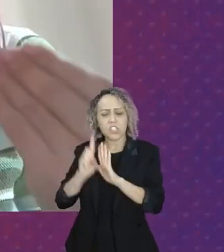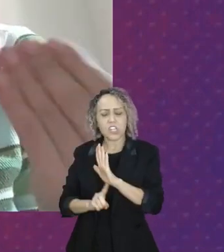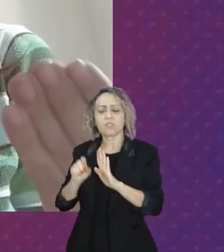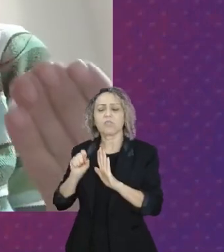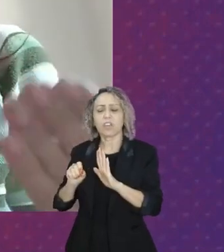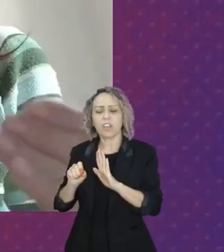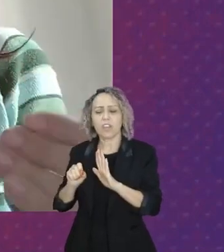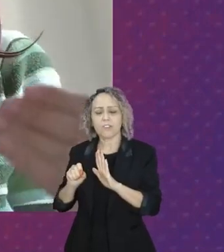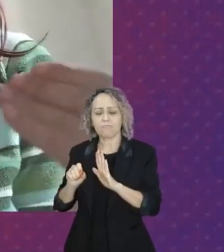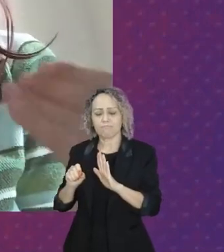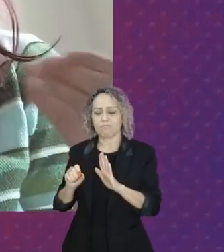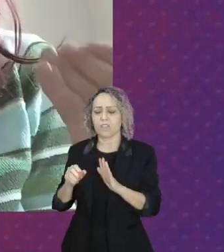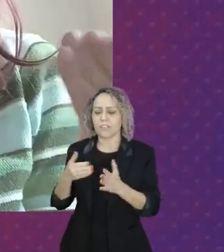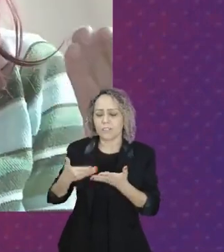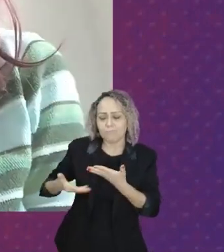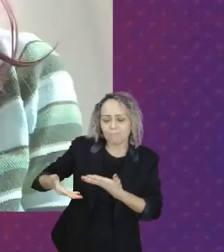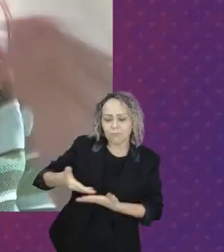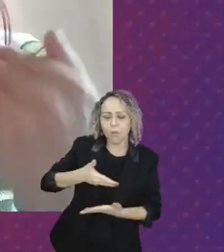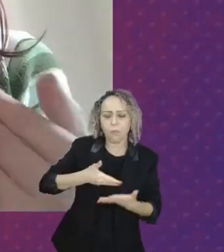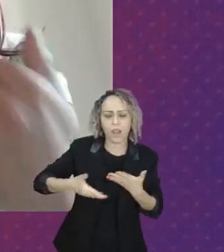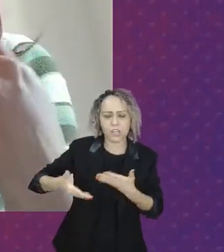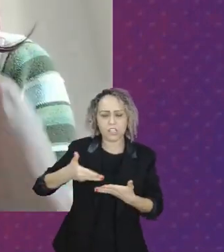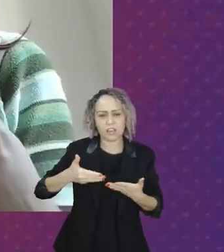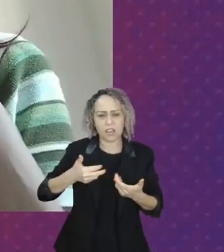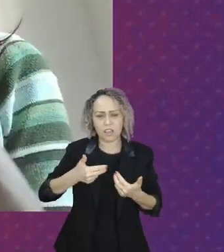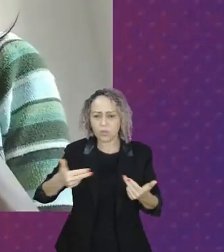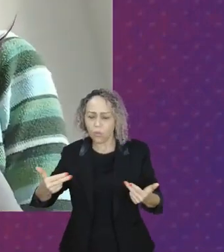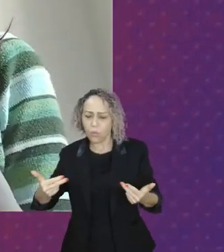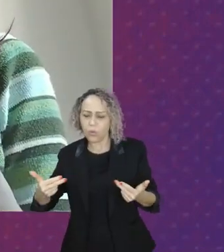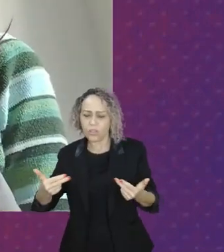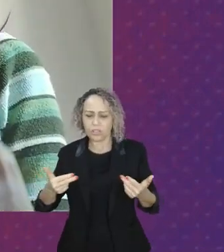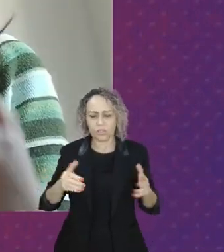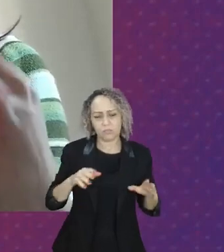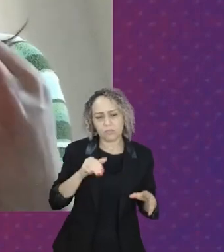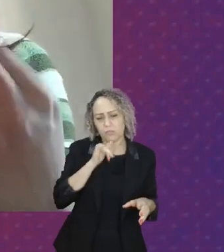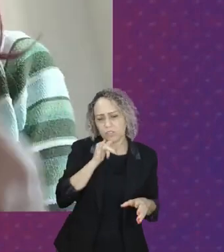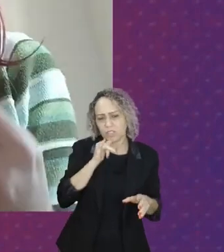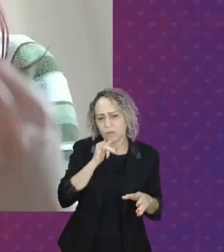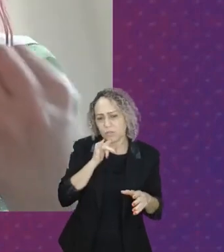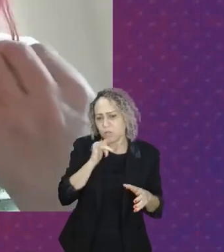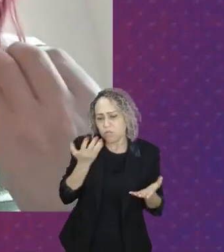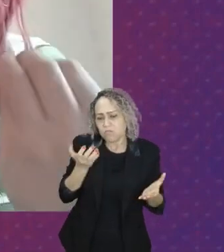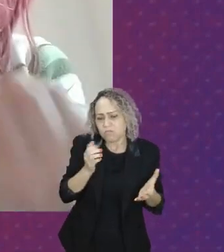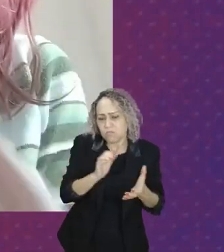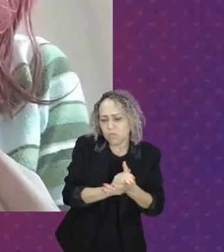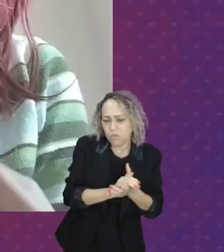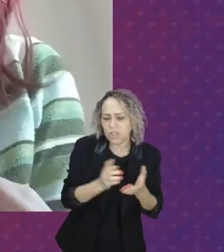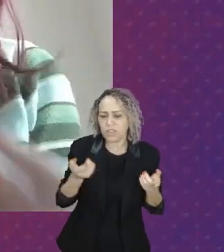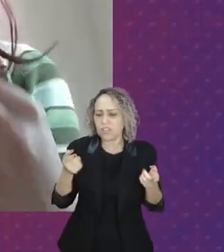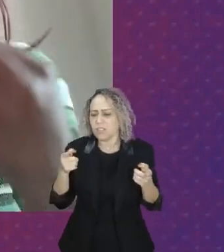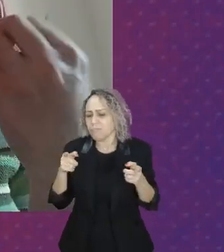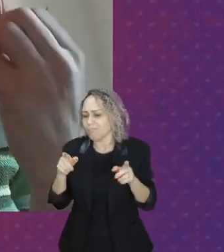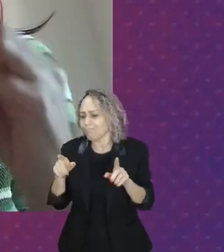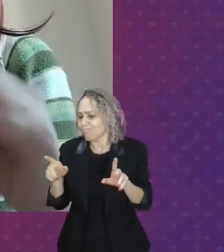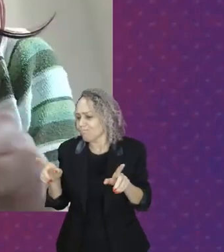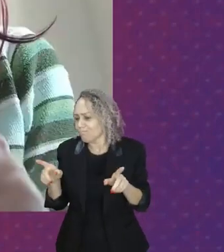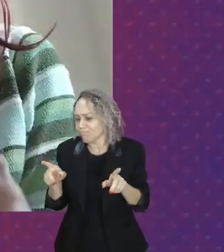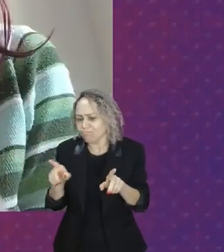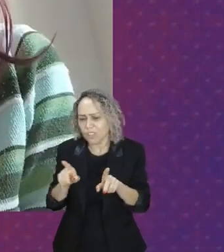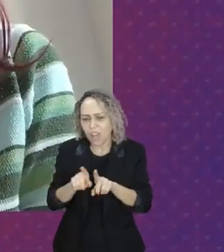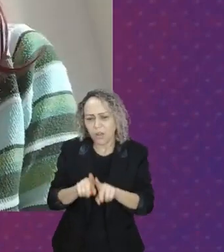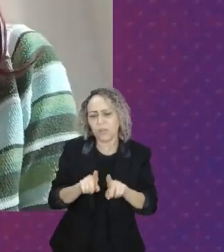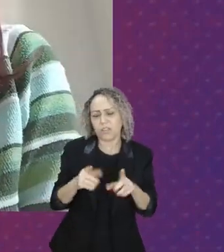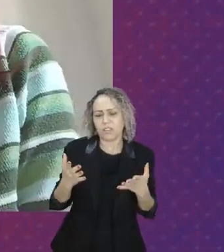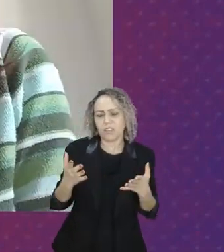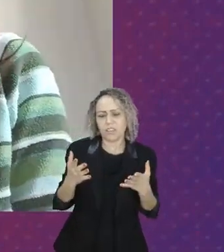com companheiros e com a sociedade em geral. E esse é um papel do Estado. O Estado nos auxiliando com maiores